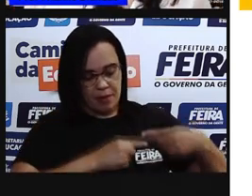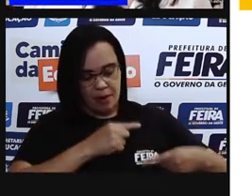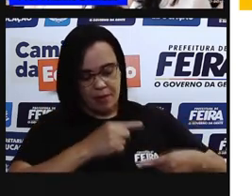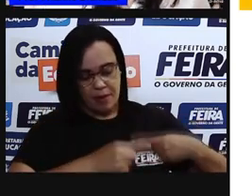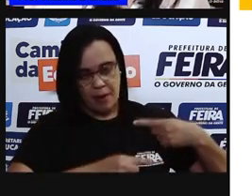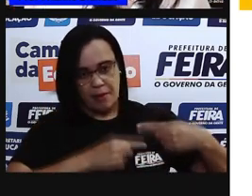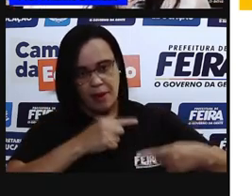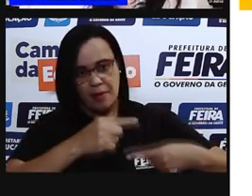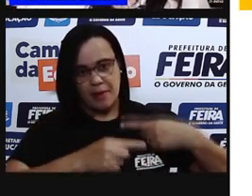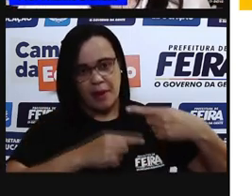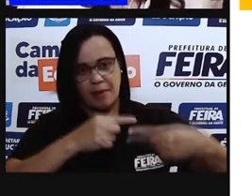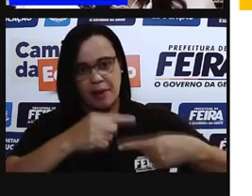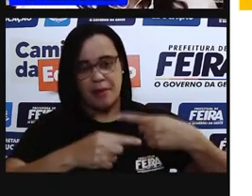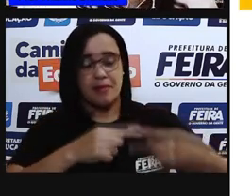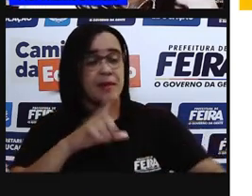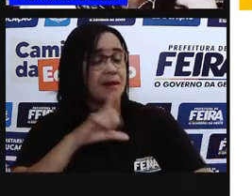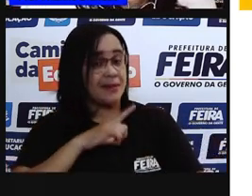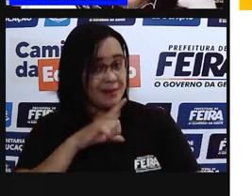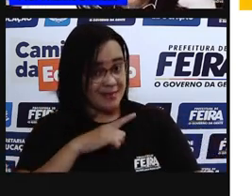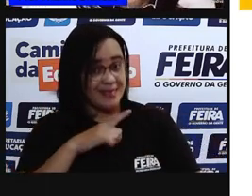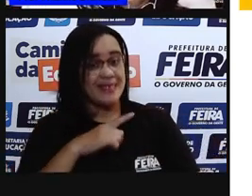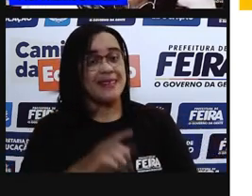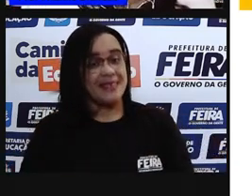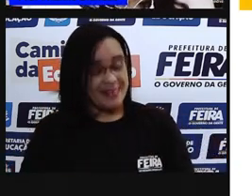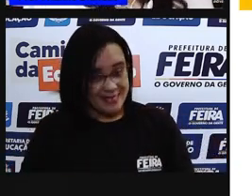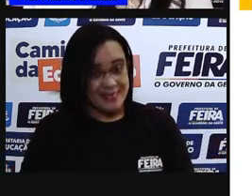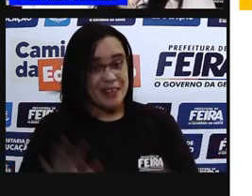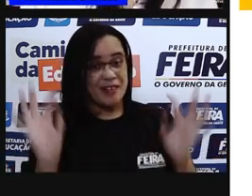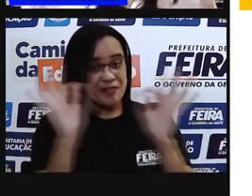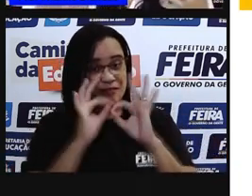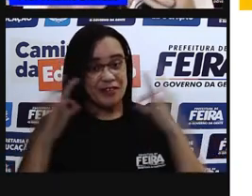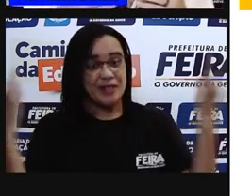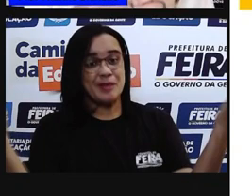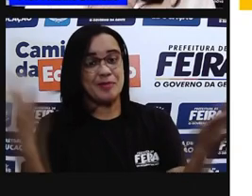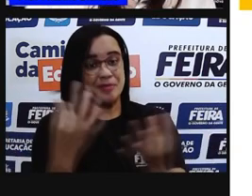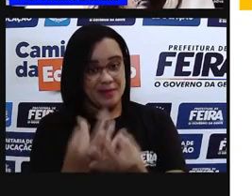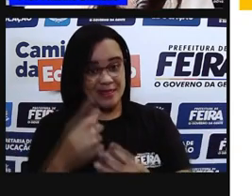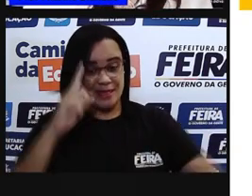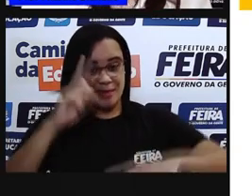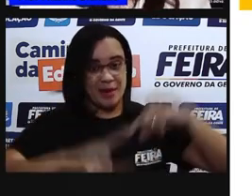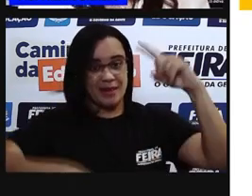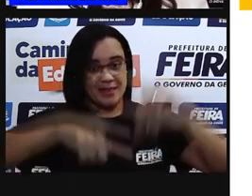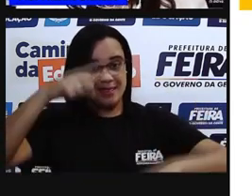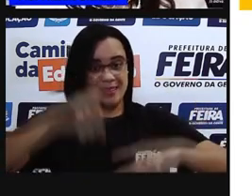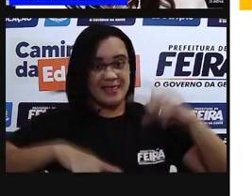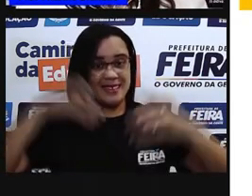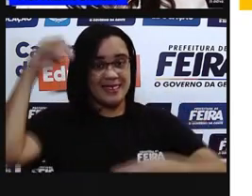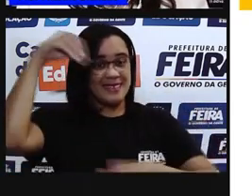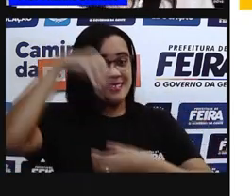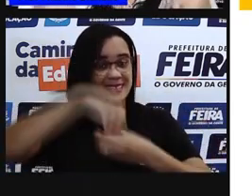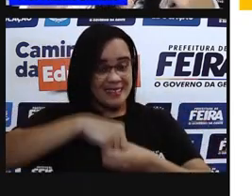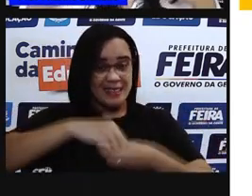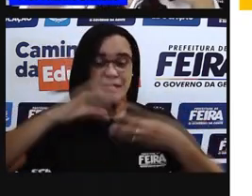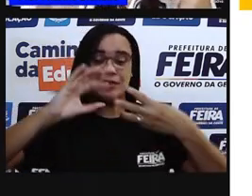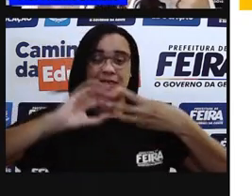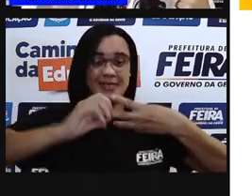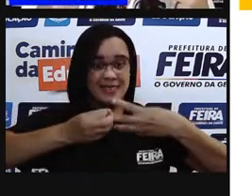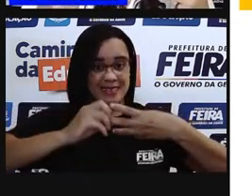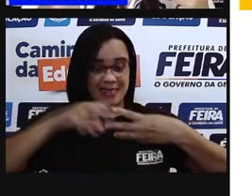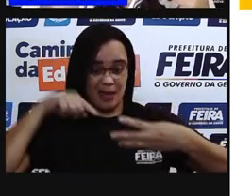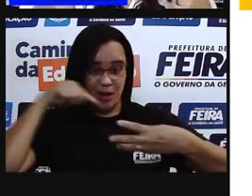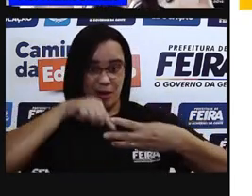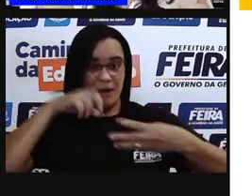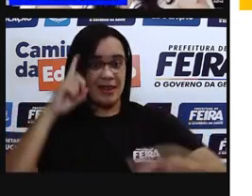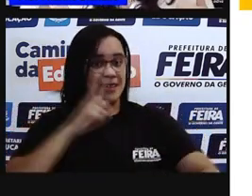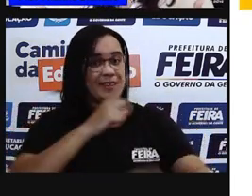ele vai estar onde? Esse material genético, ele vai estar dentro das nossas células. Tranquilo